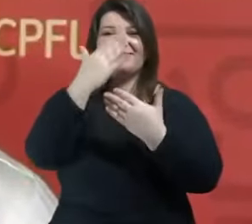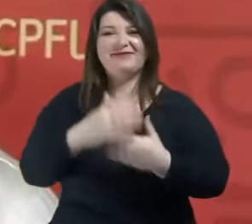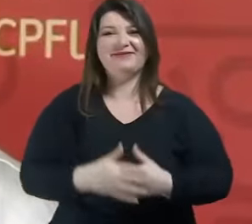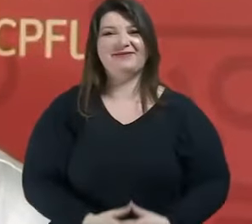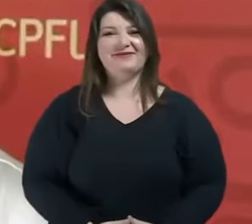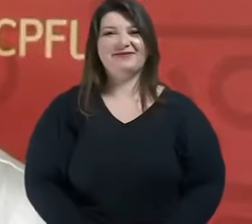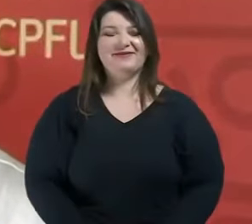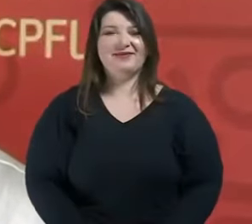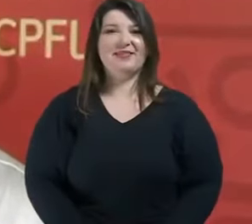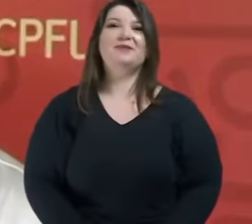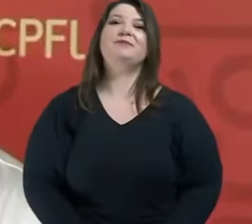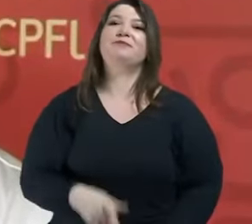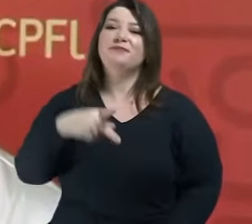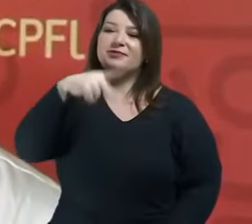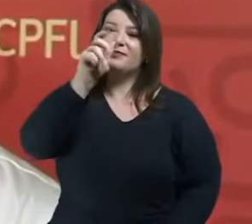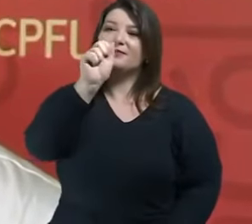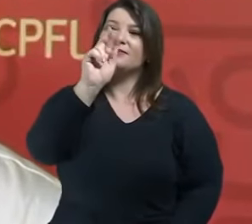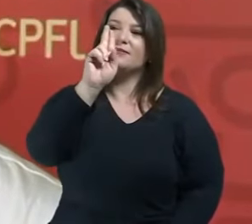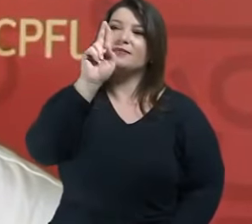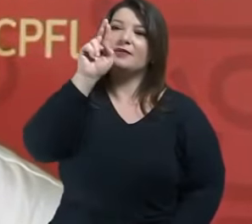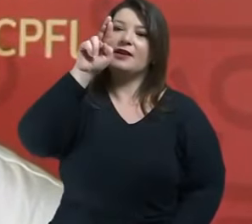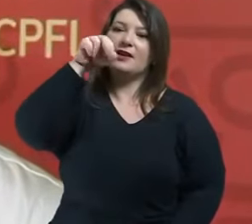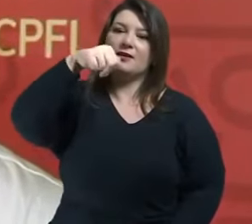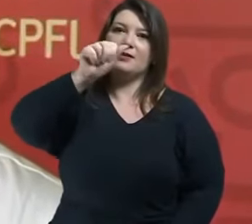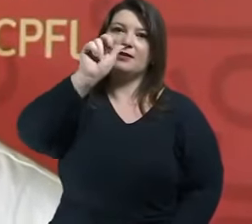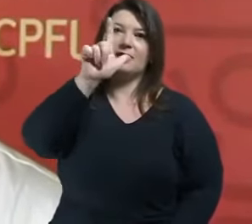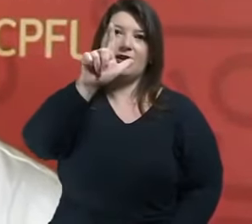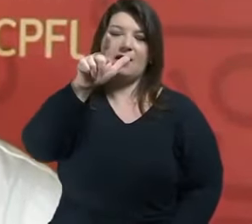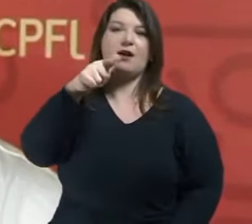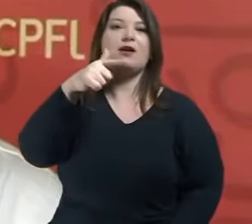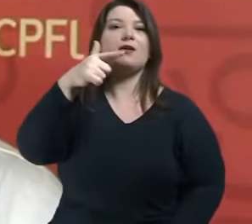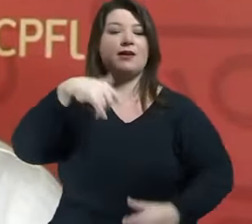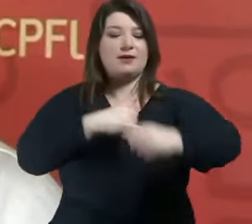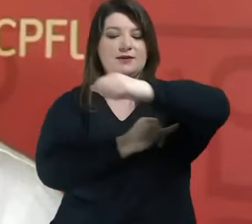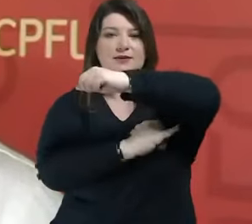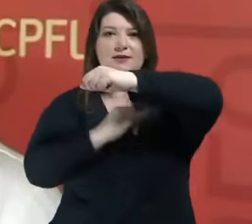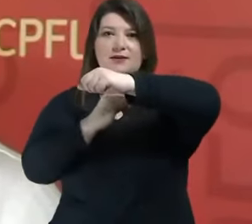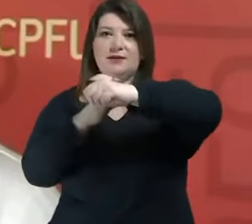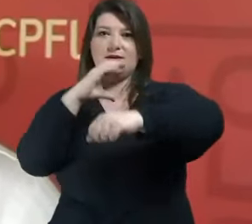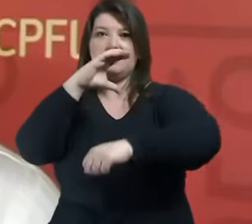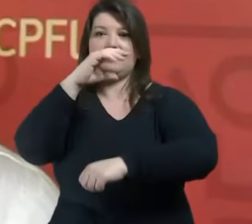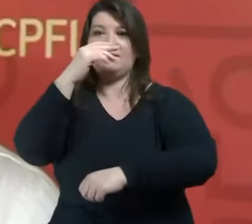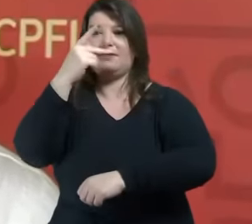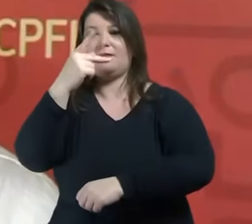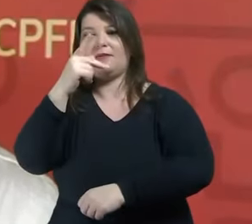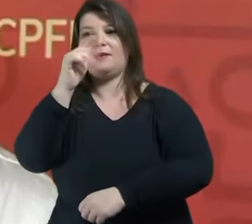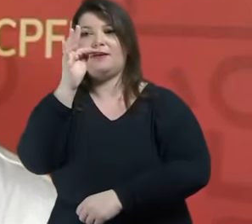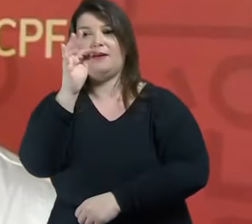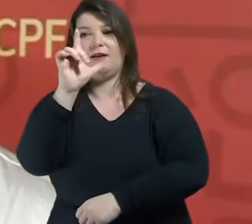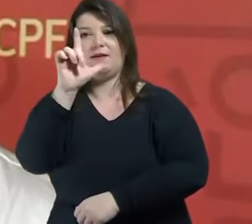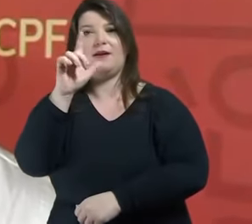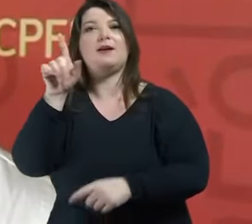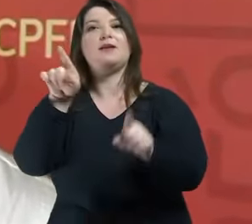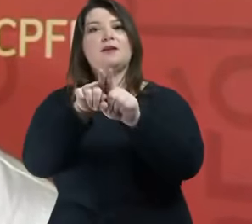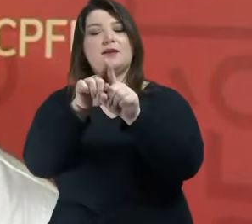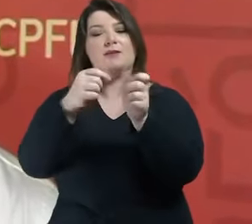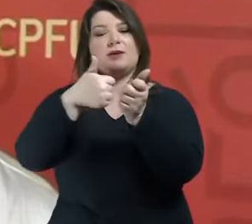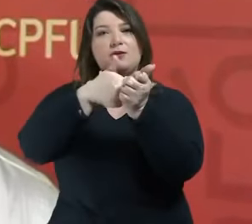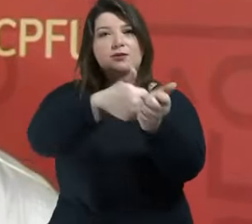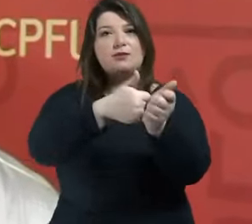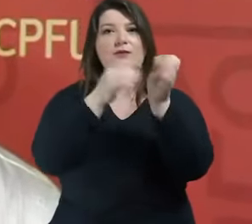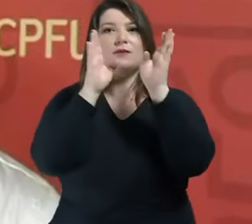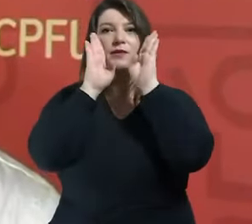Karnal agradeço novamente em nome do Instituto CPFL em nome também de todo mundo que acompanhou pelo Facebook e pelo Youtube